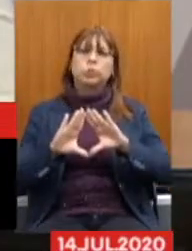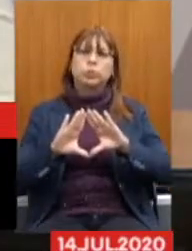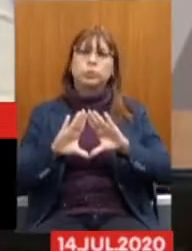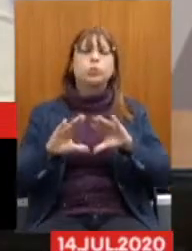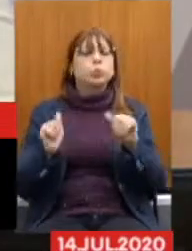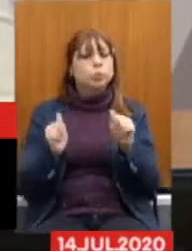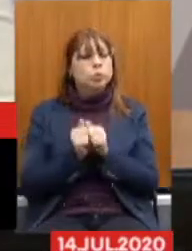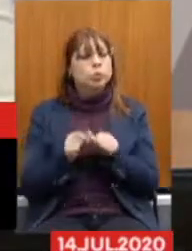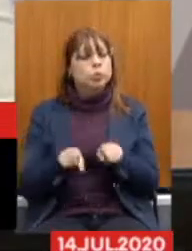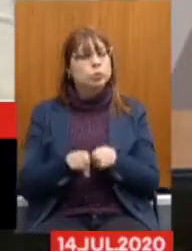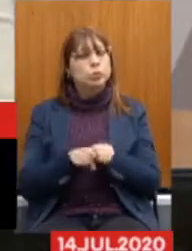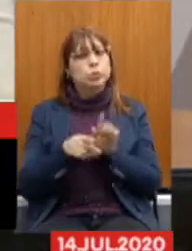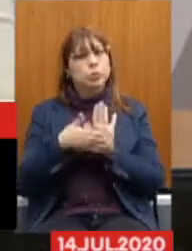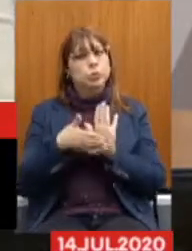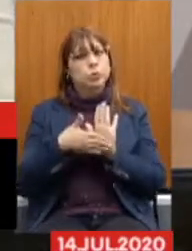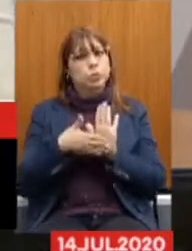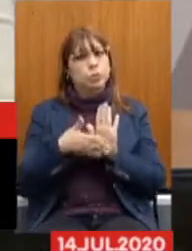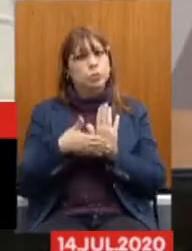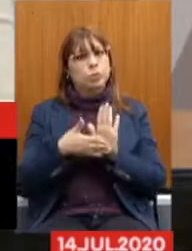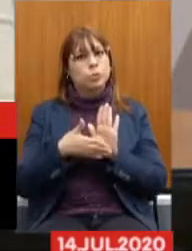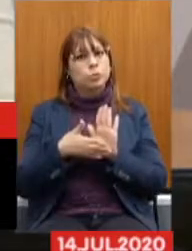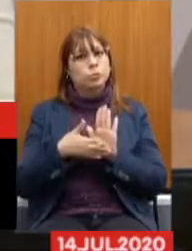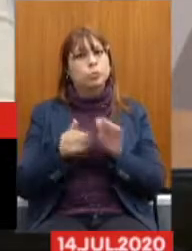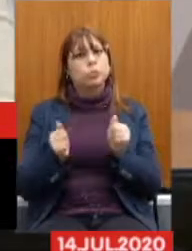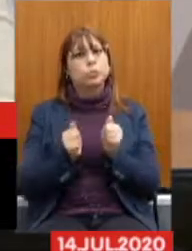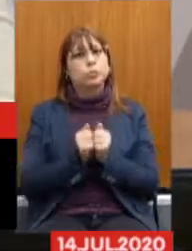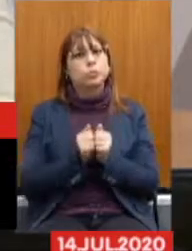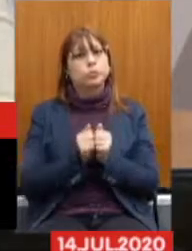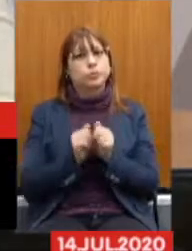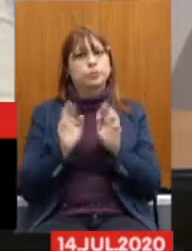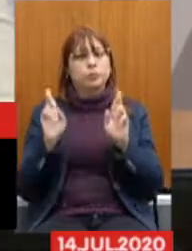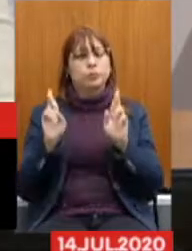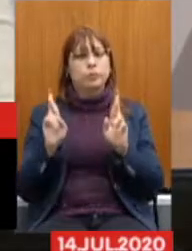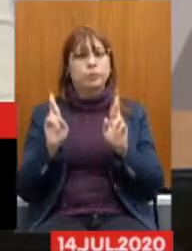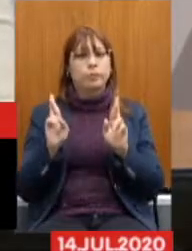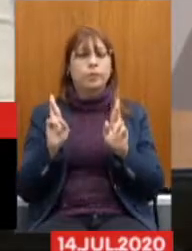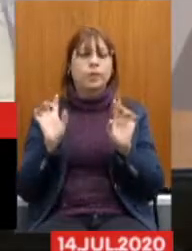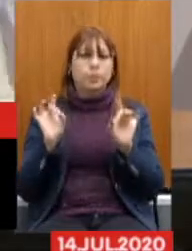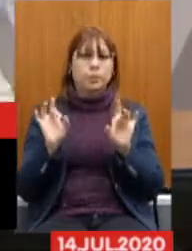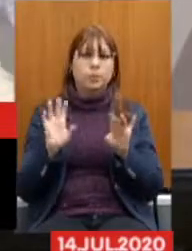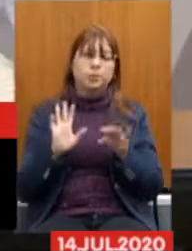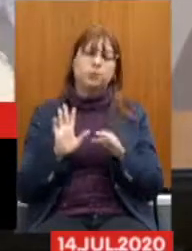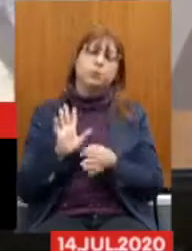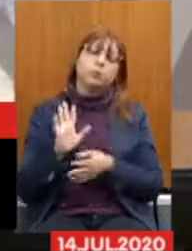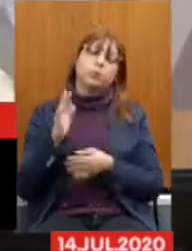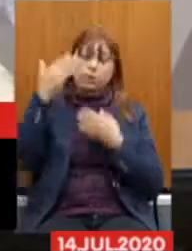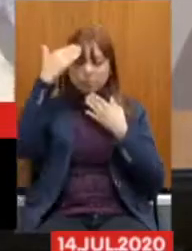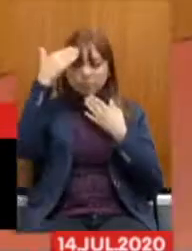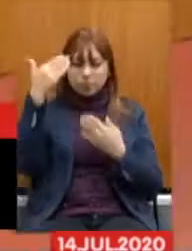as propostas Elaboradas Pelo nosso consultor Especialista Na área Obrigada A todos